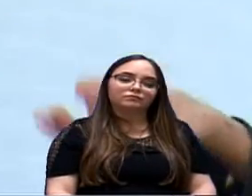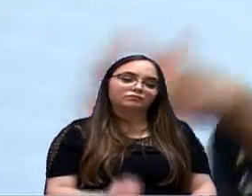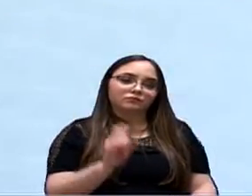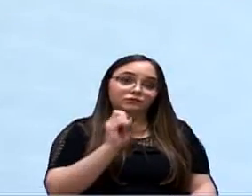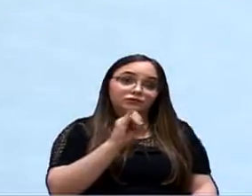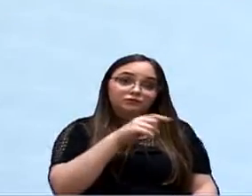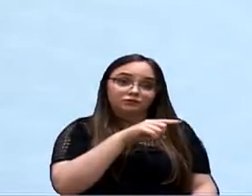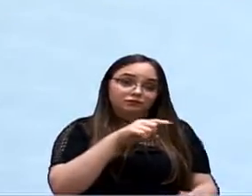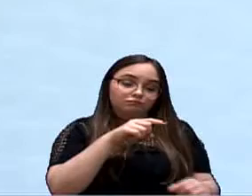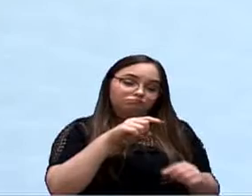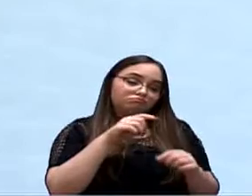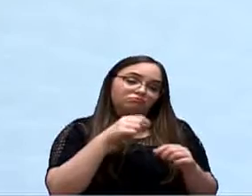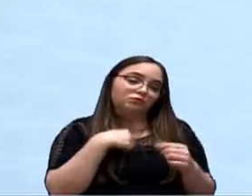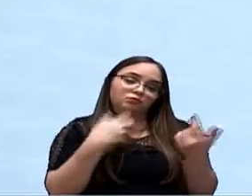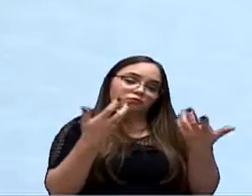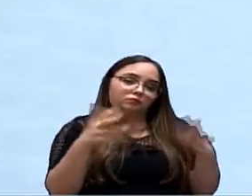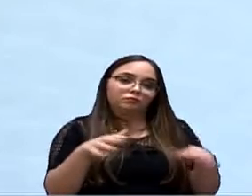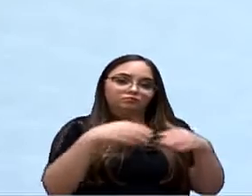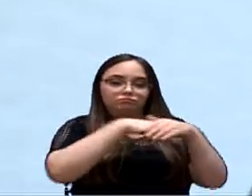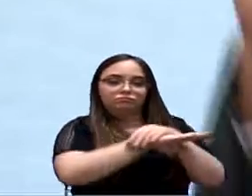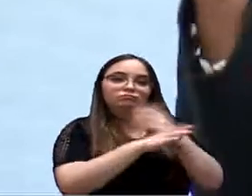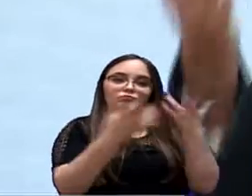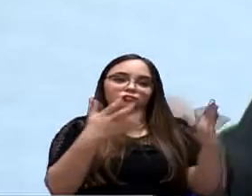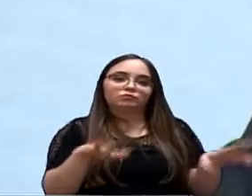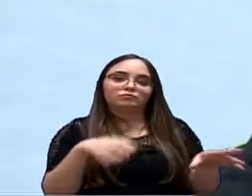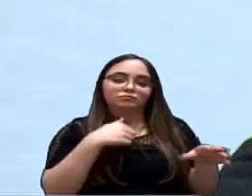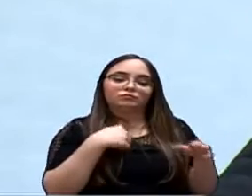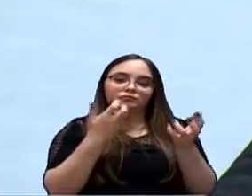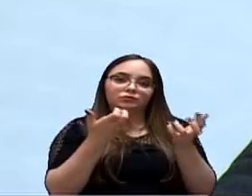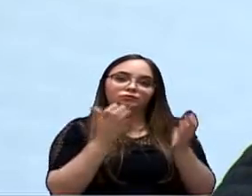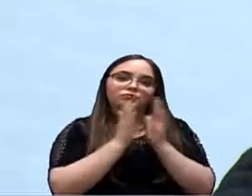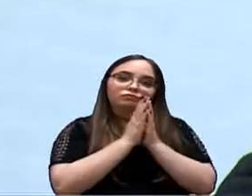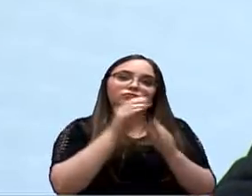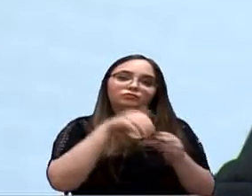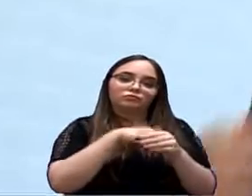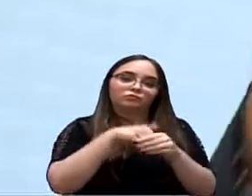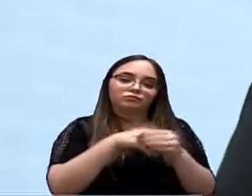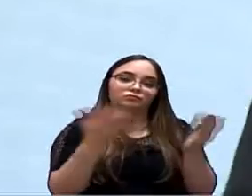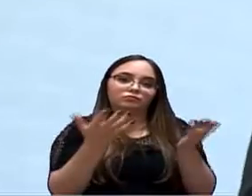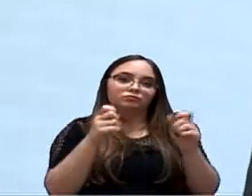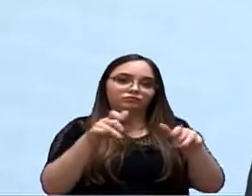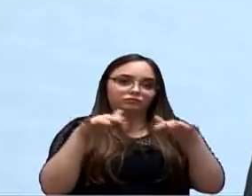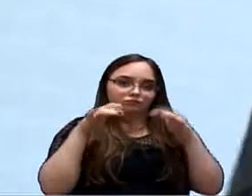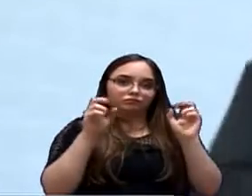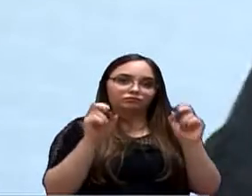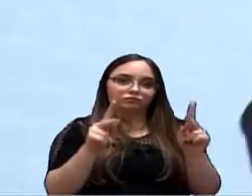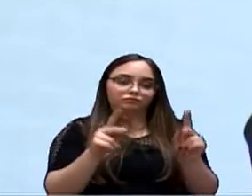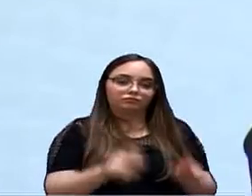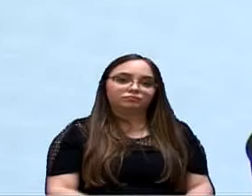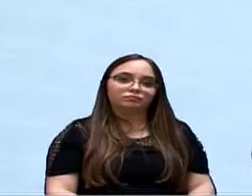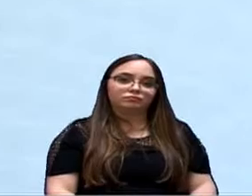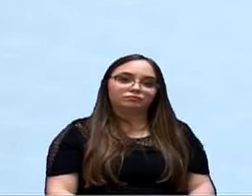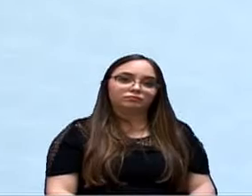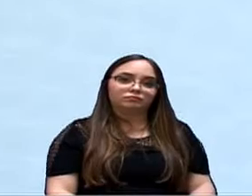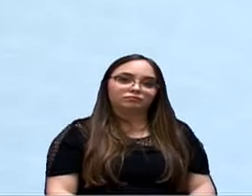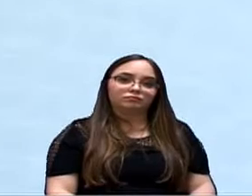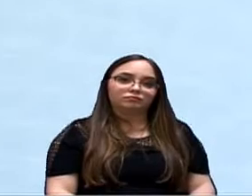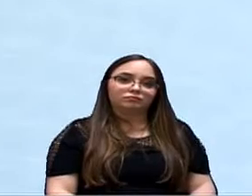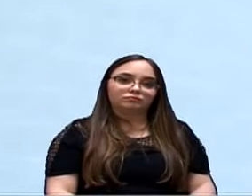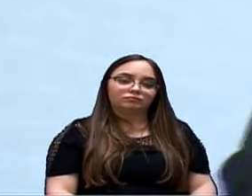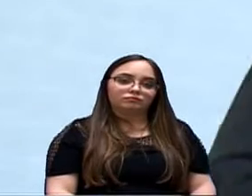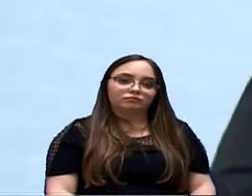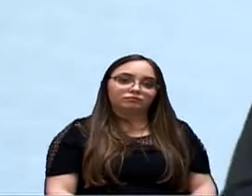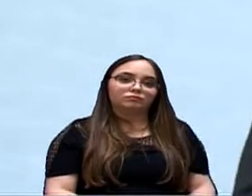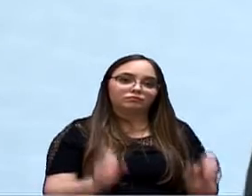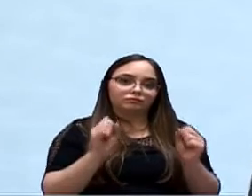eu avalio, eu não quero a retirada, eu peço pelo voto hoje em plenário. Obrigada. Então, tenho duas propostas que eu vou colocar em votação. Posso